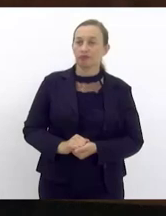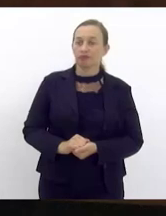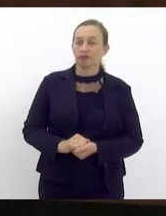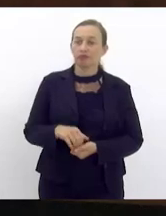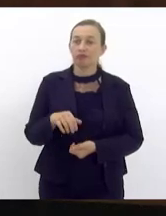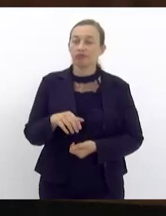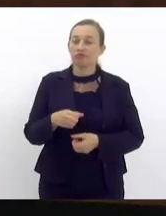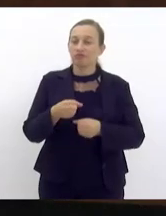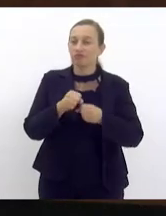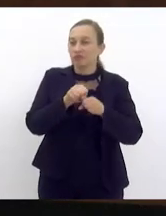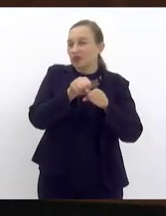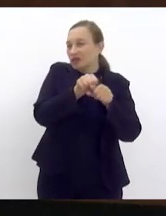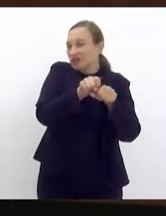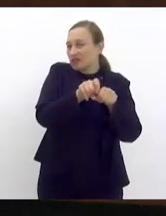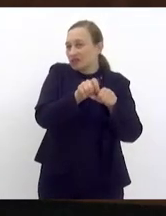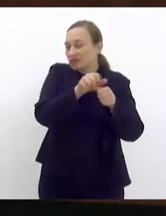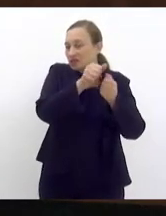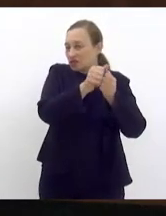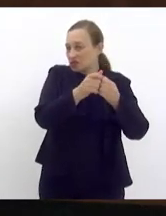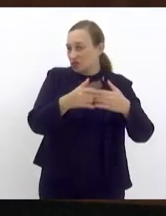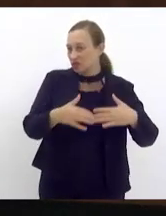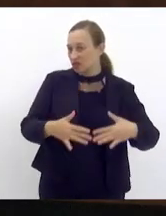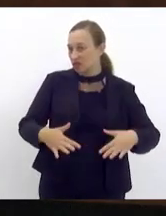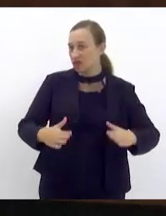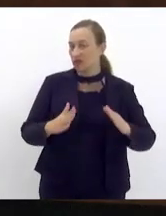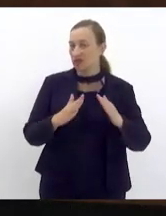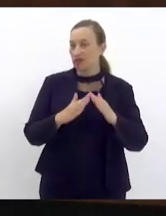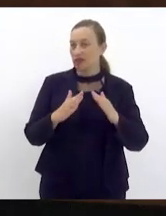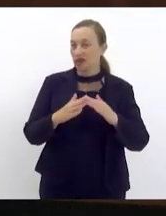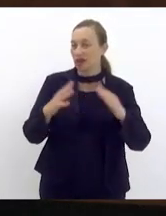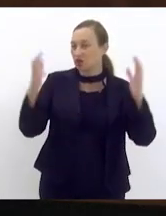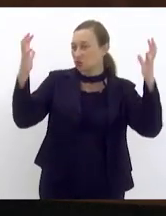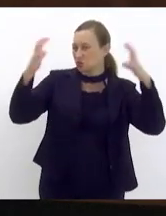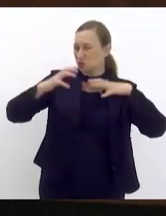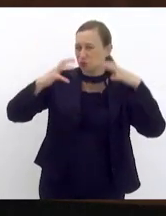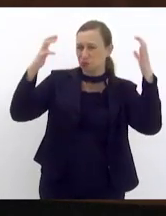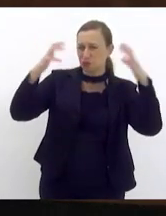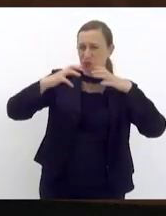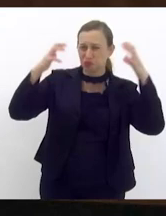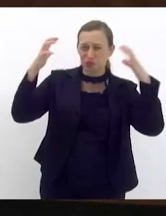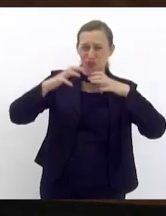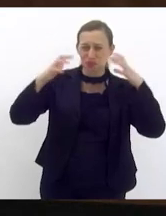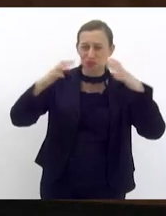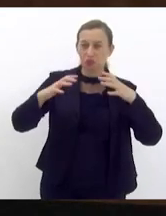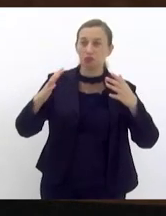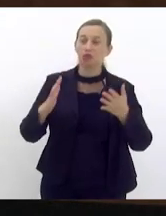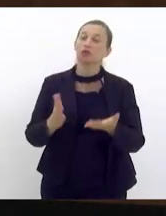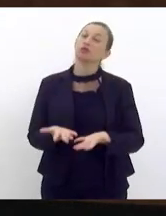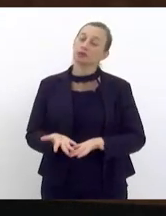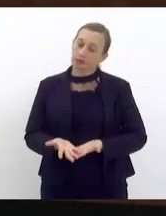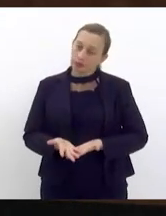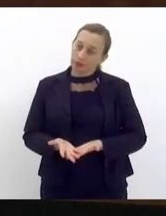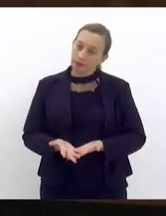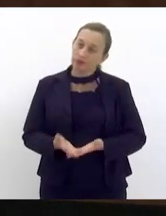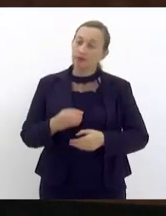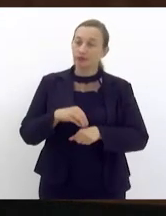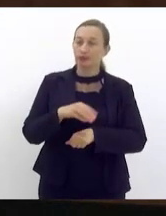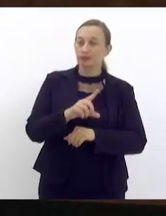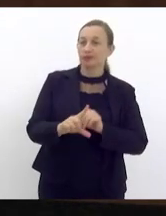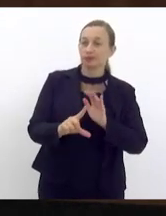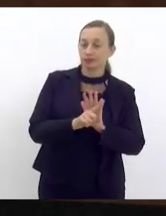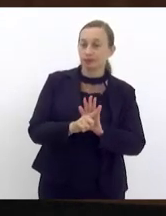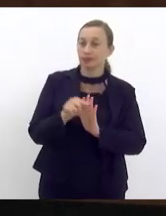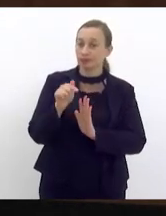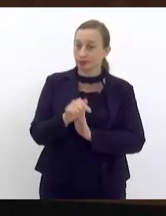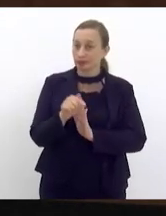deslizamento de encostas causadas pelas grandes chuvas e que de alguma maneira a indicação legislativa